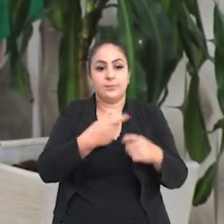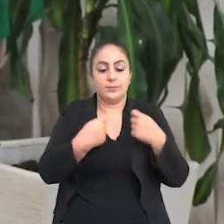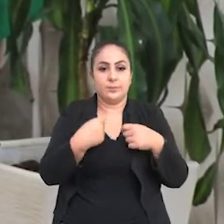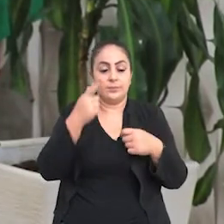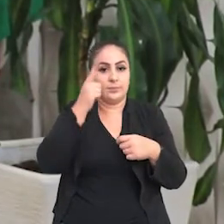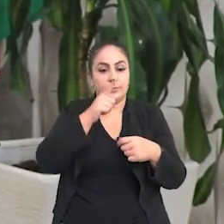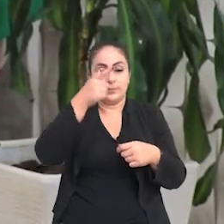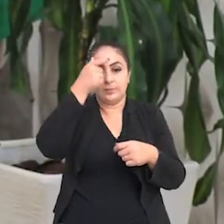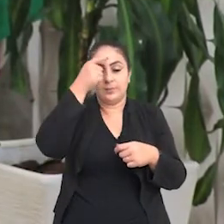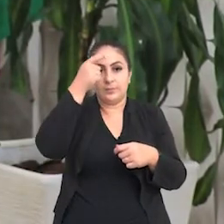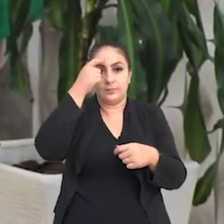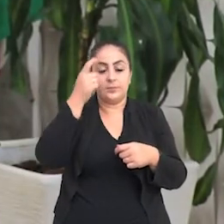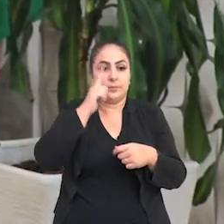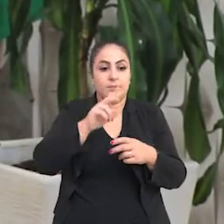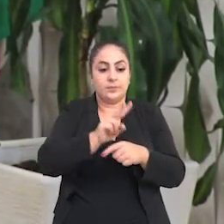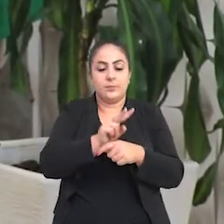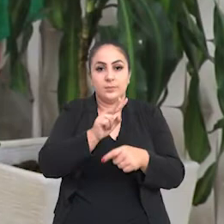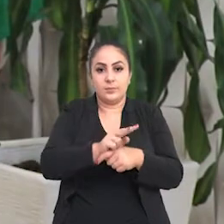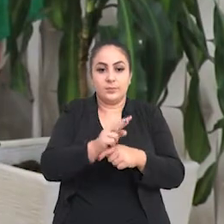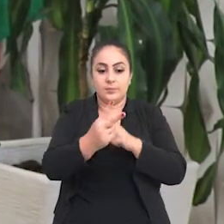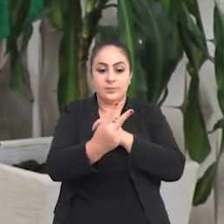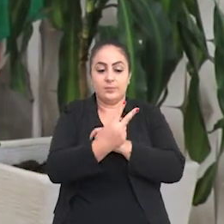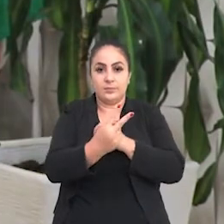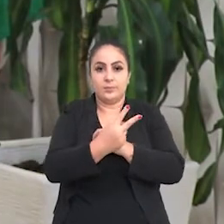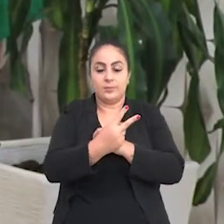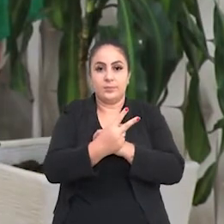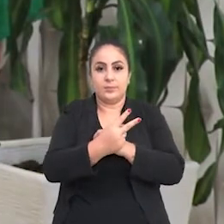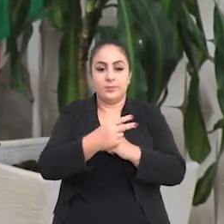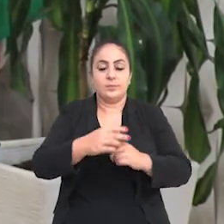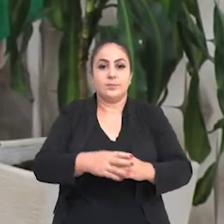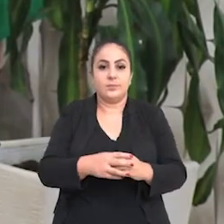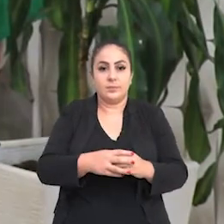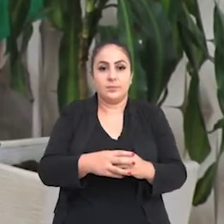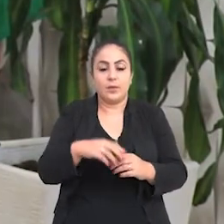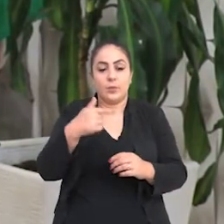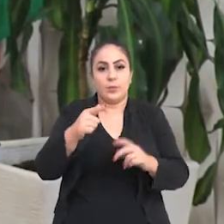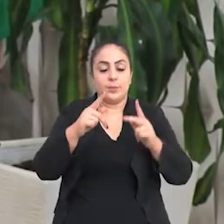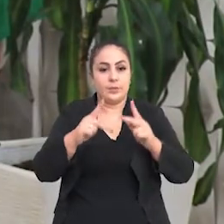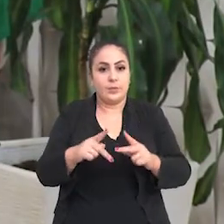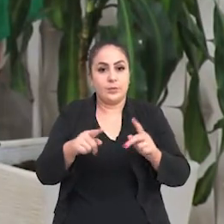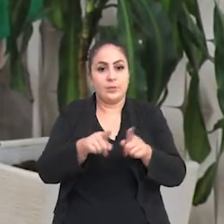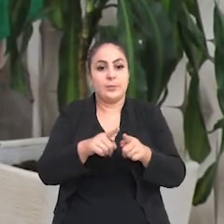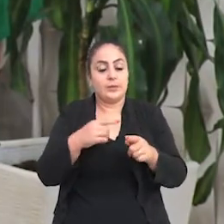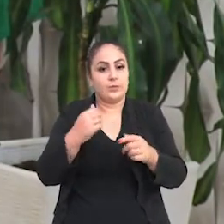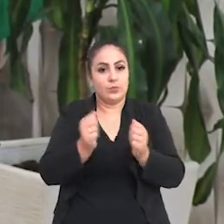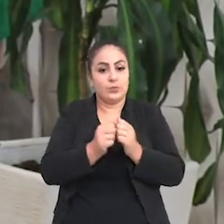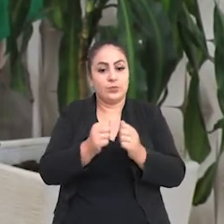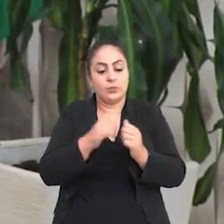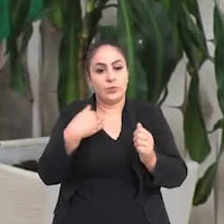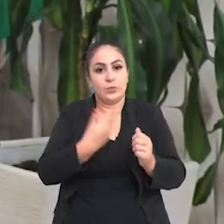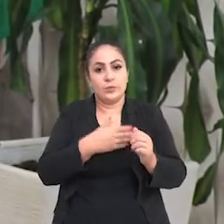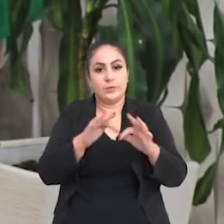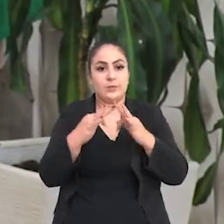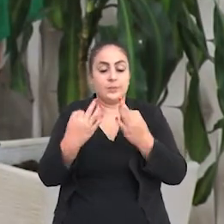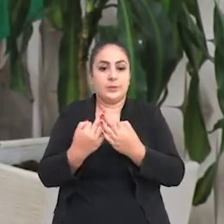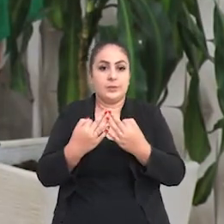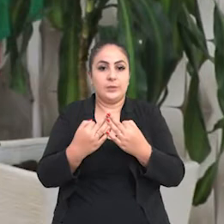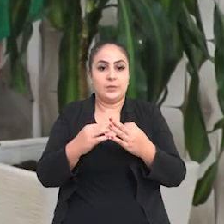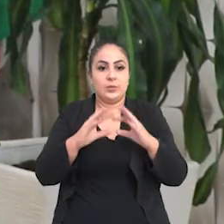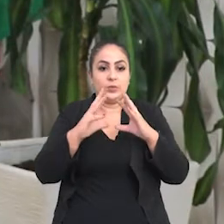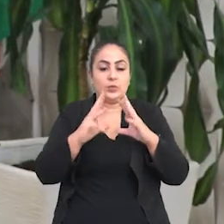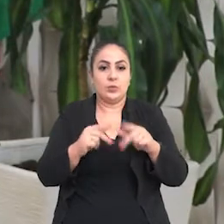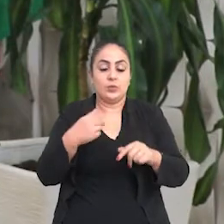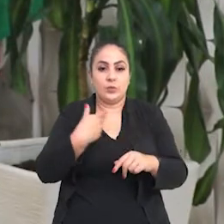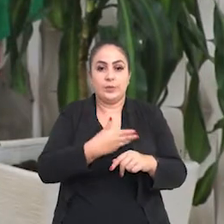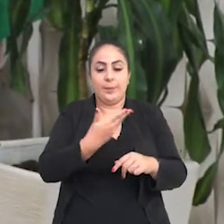todos nós devemos ter a consciência de nos cuidarmos e também cuidarmos do próximo, daquele que está ao nosso lado, da nossa